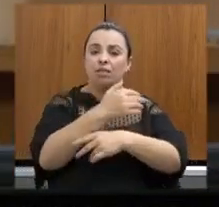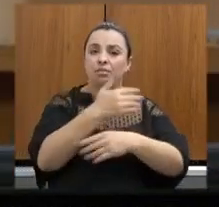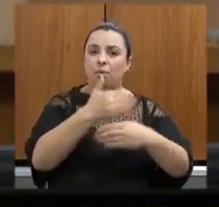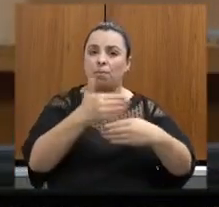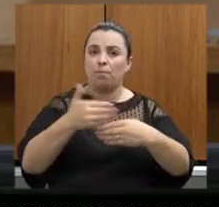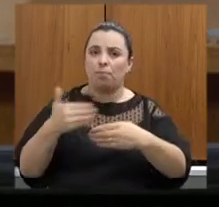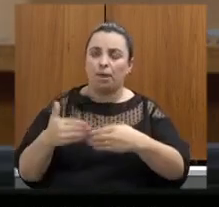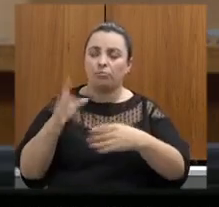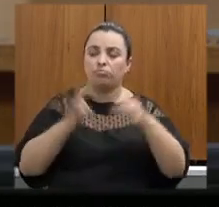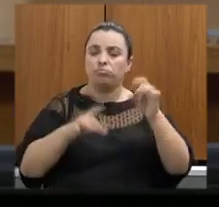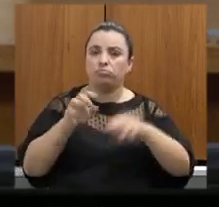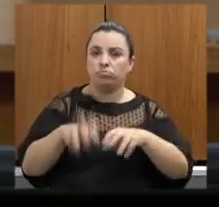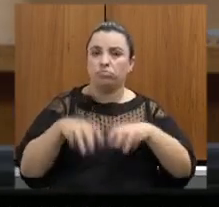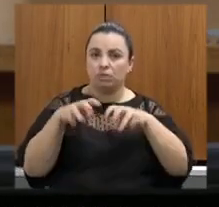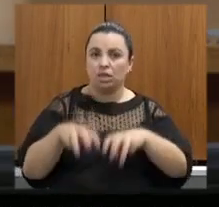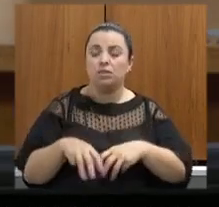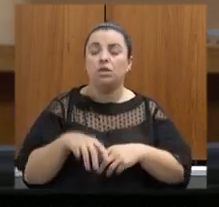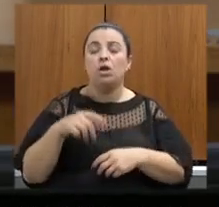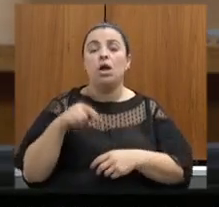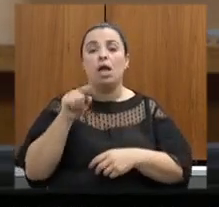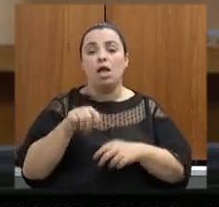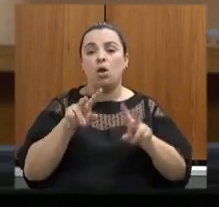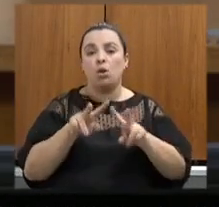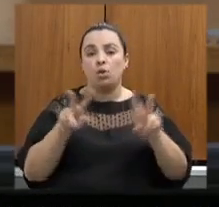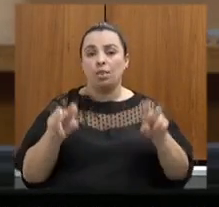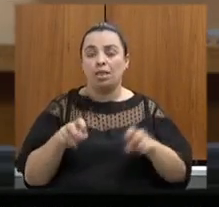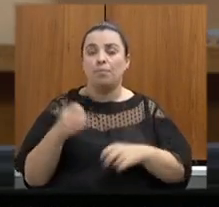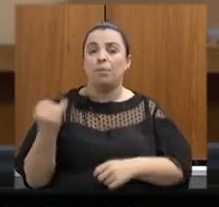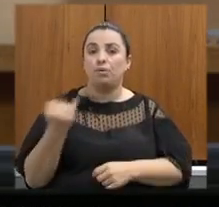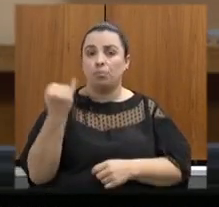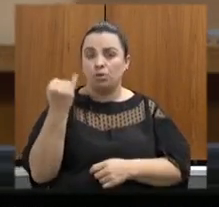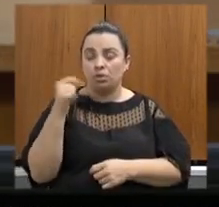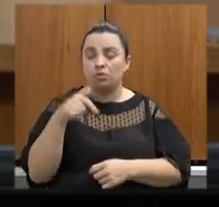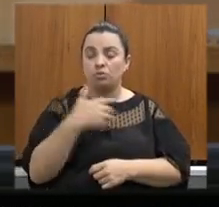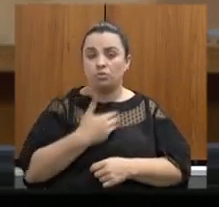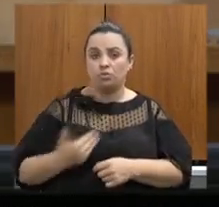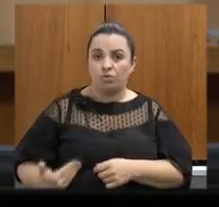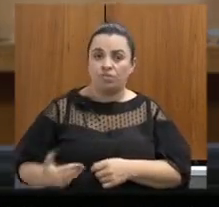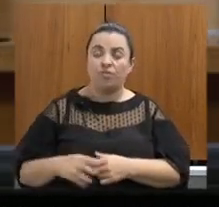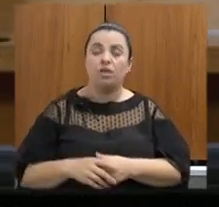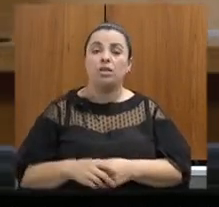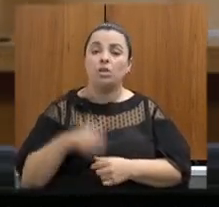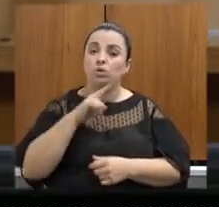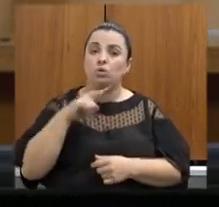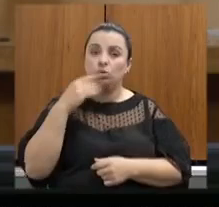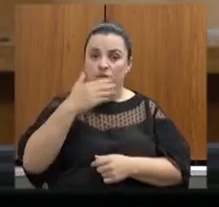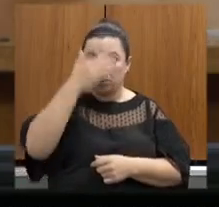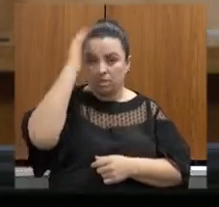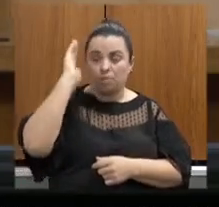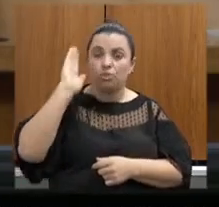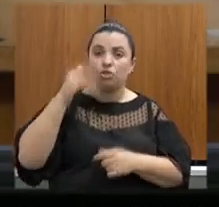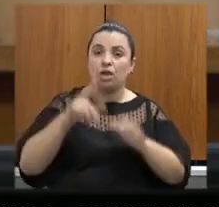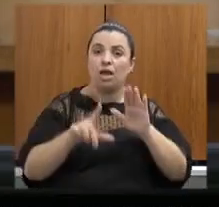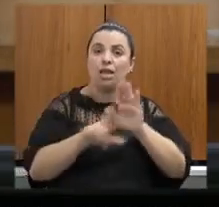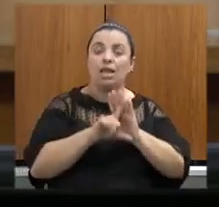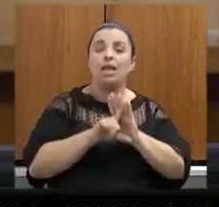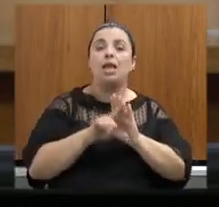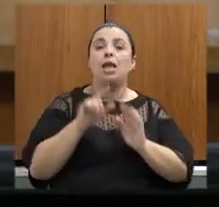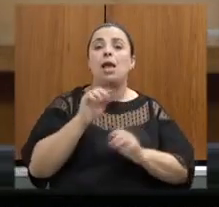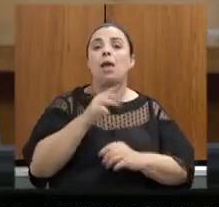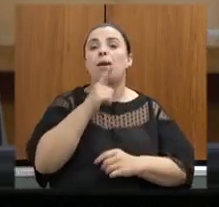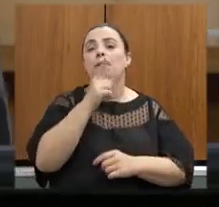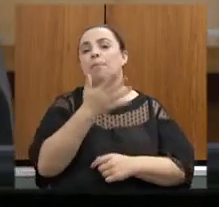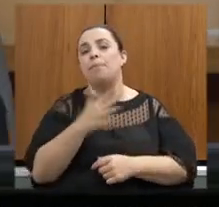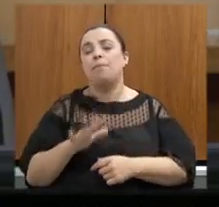rejeito a gente também que é um tema muito caro para esse governo o governador Romeu Zema sancionou a lei Mar de Lamas nunca mais